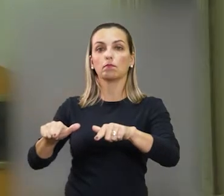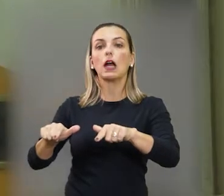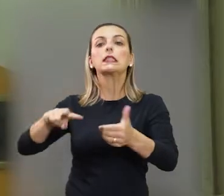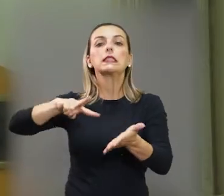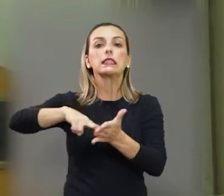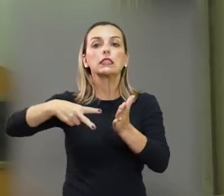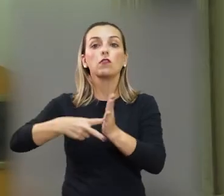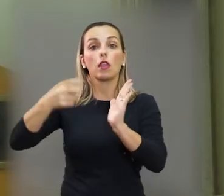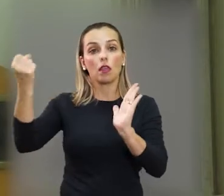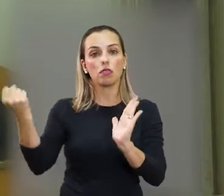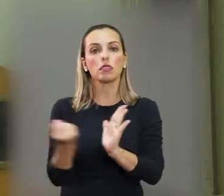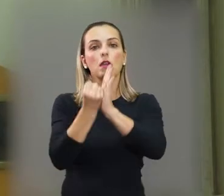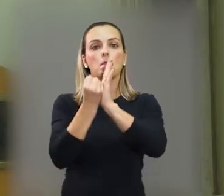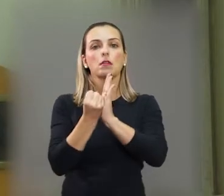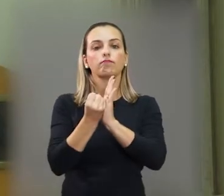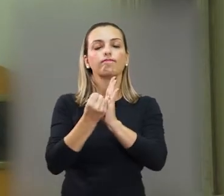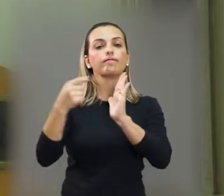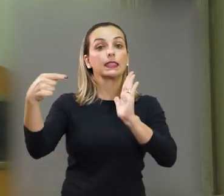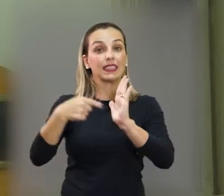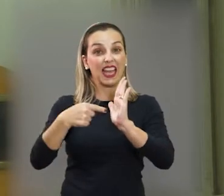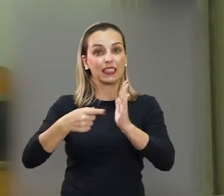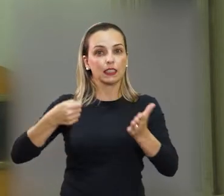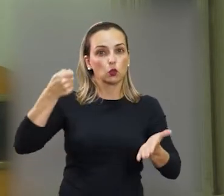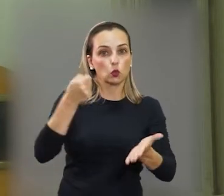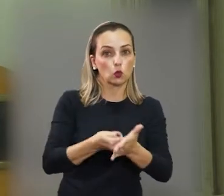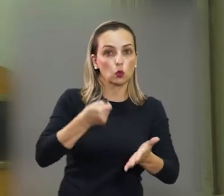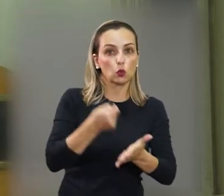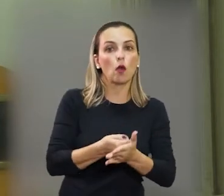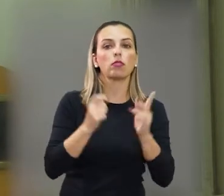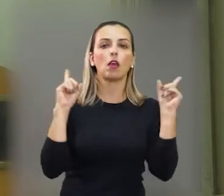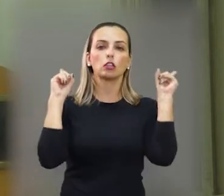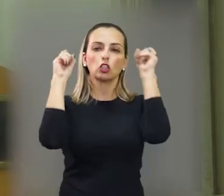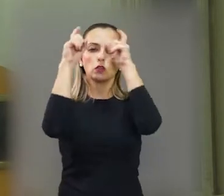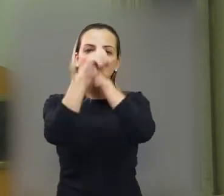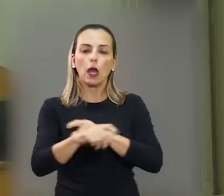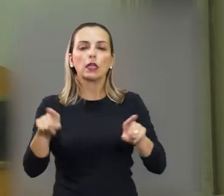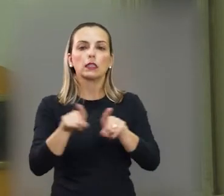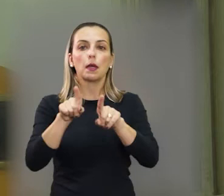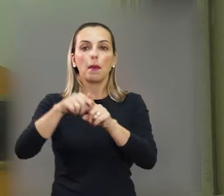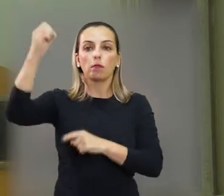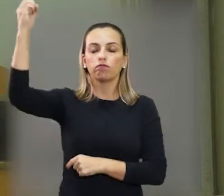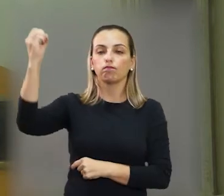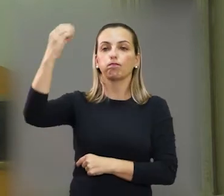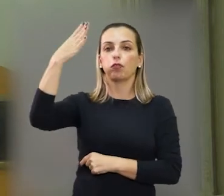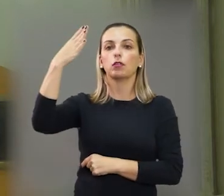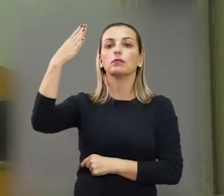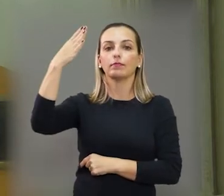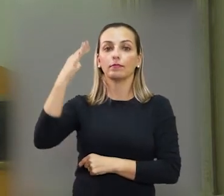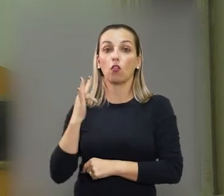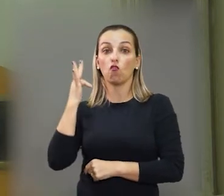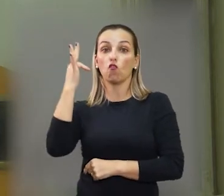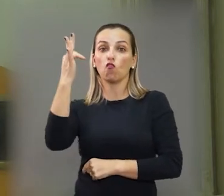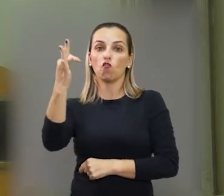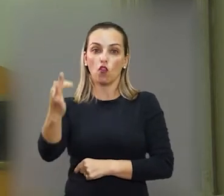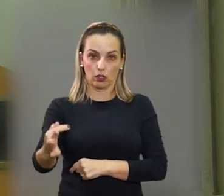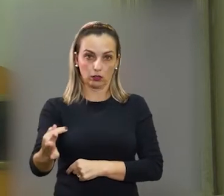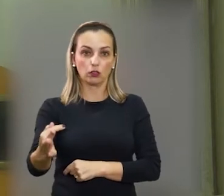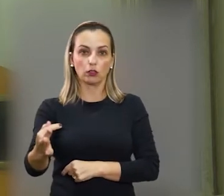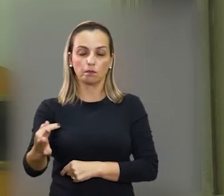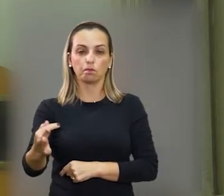O prêmio para você é o símbolo do reconhecimento das nossas lutas, das nossas